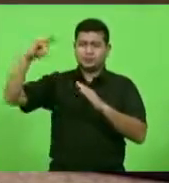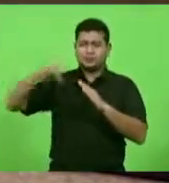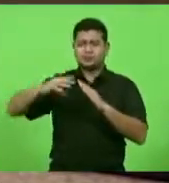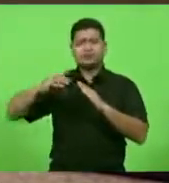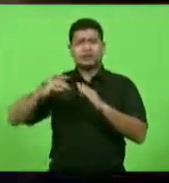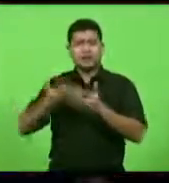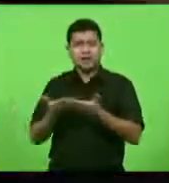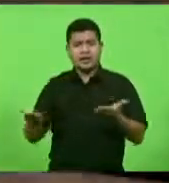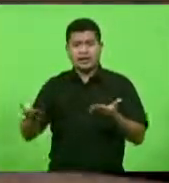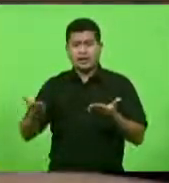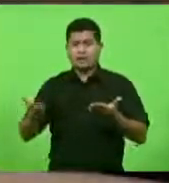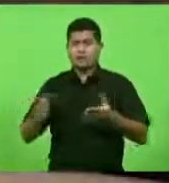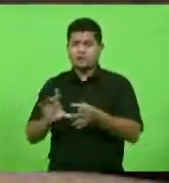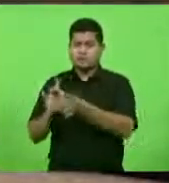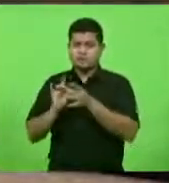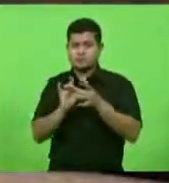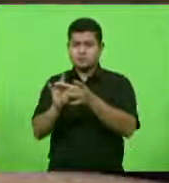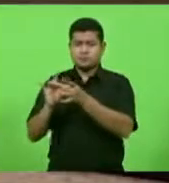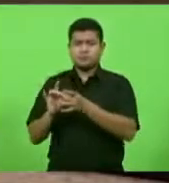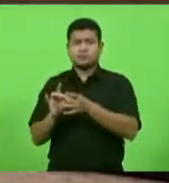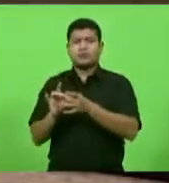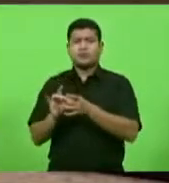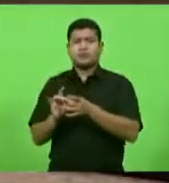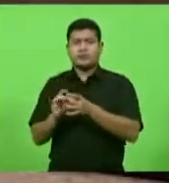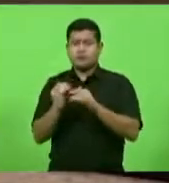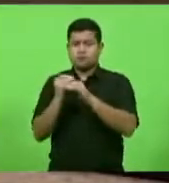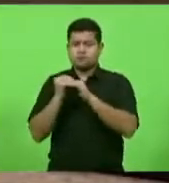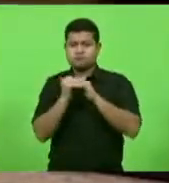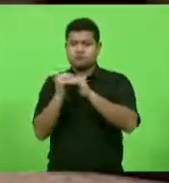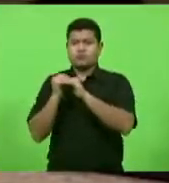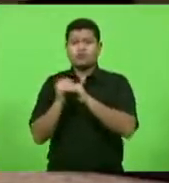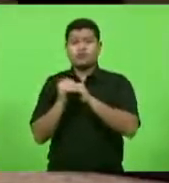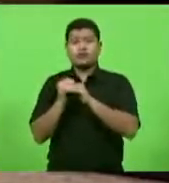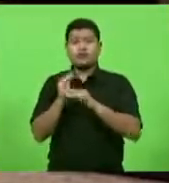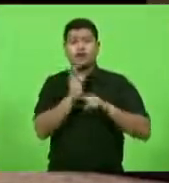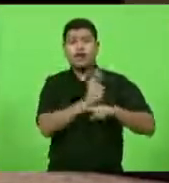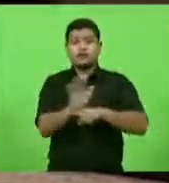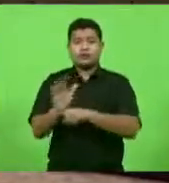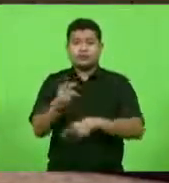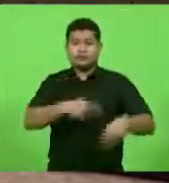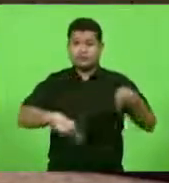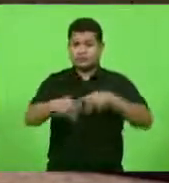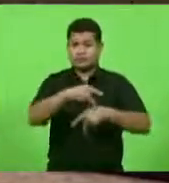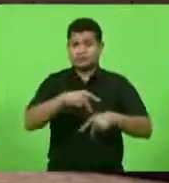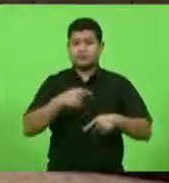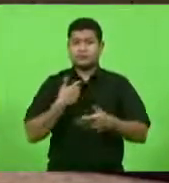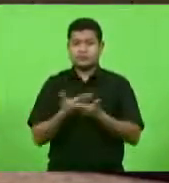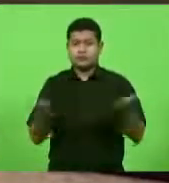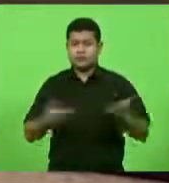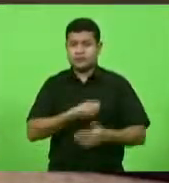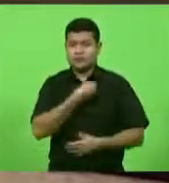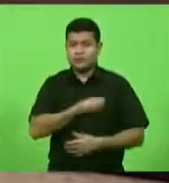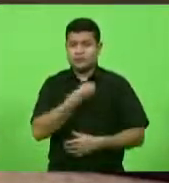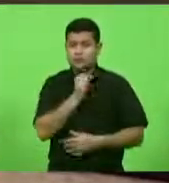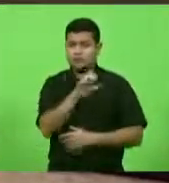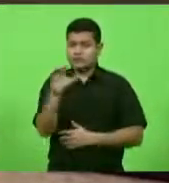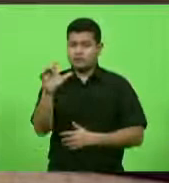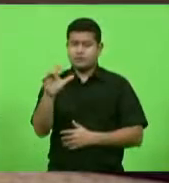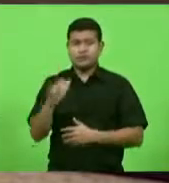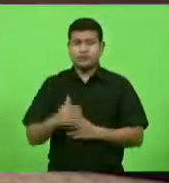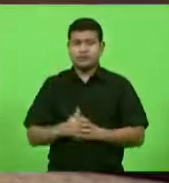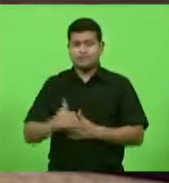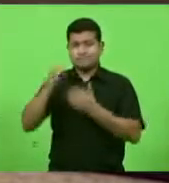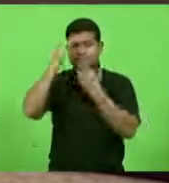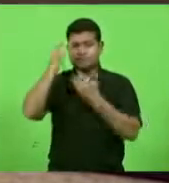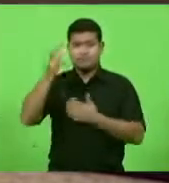harmonia e união para todo o nosso Estado, em favor do povo e em favor das vidas dos catarinenses. Muito obrigado, deputado Mauro,